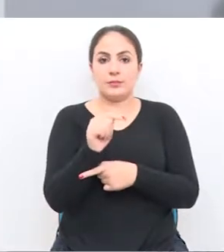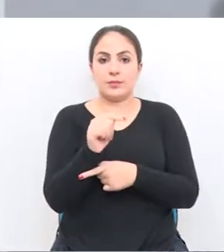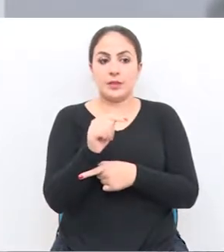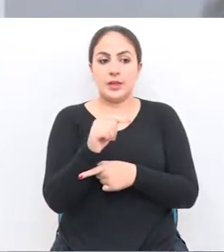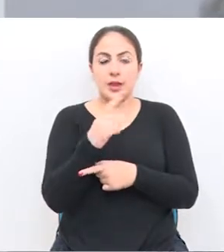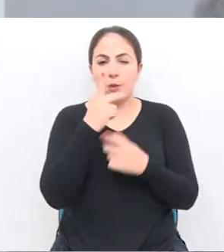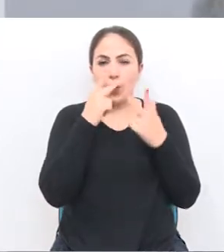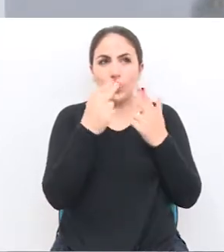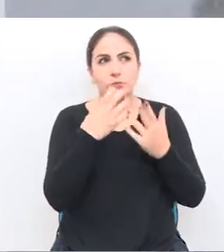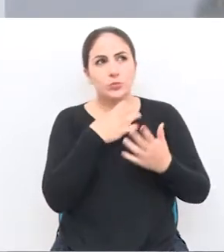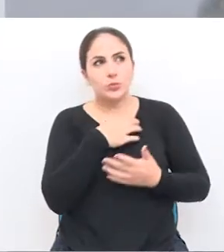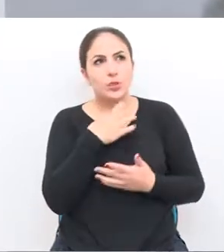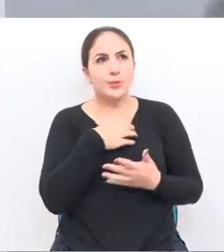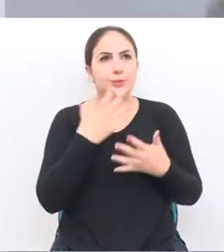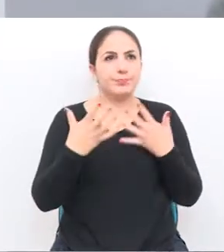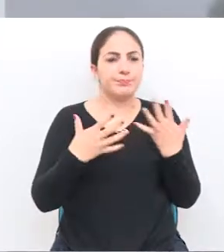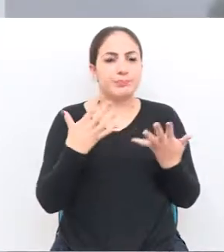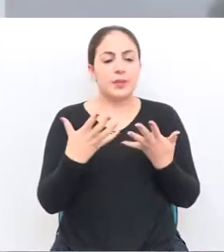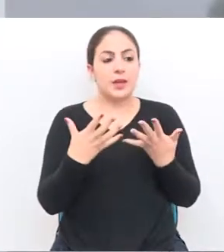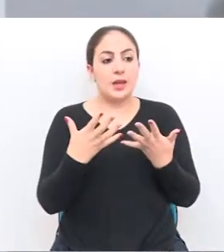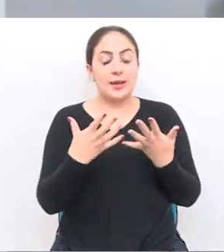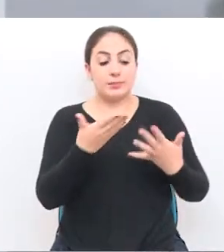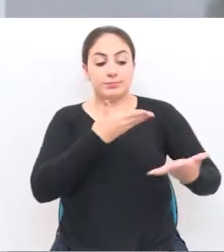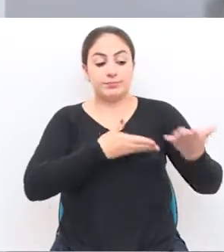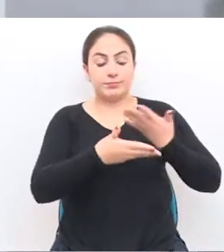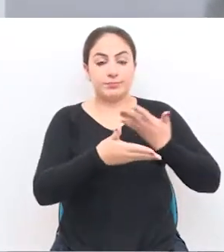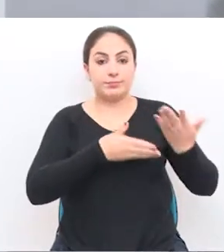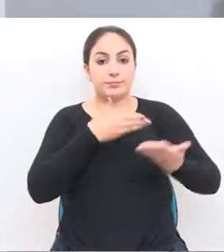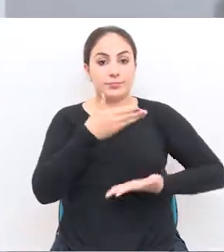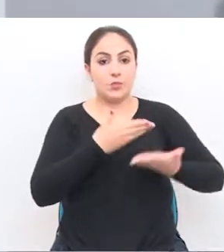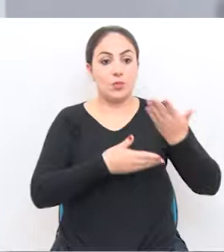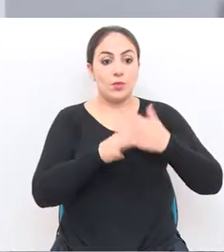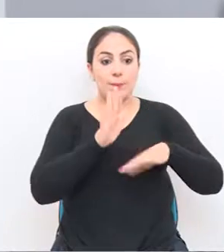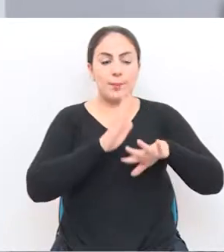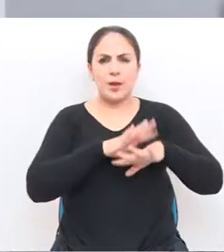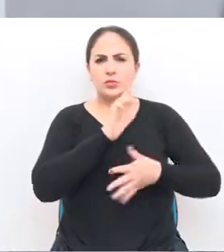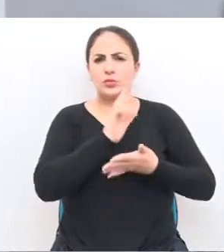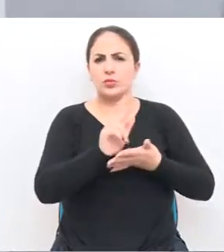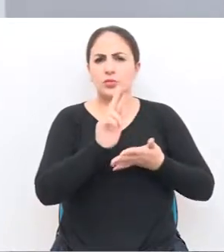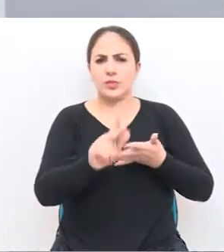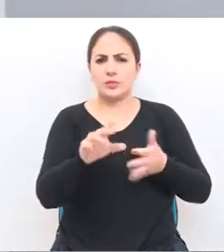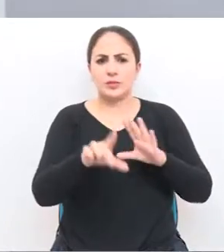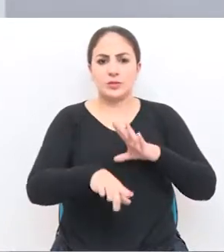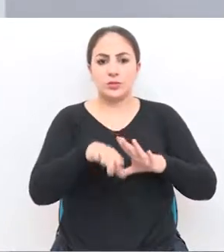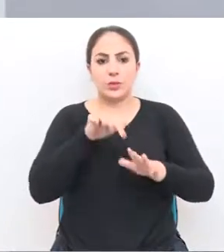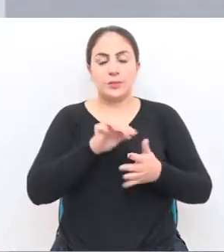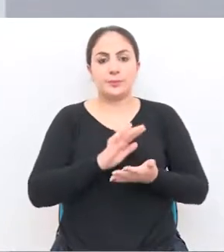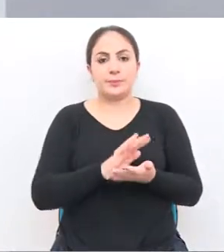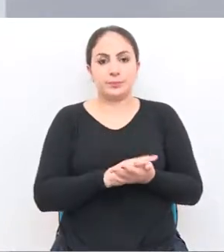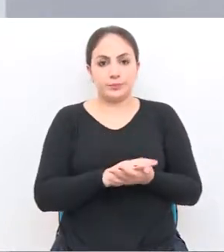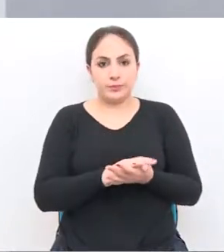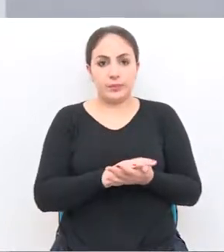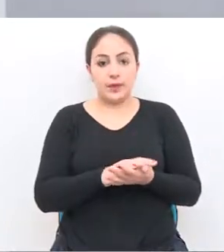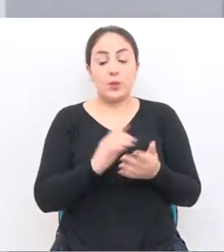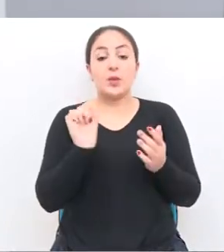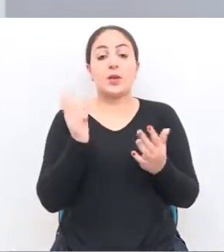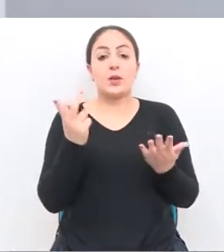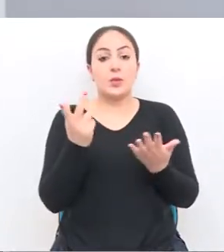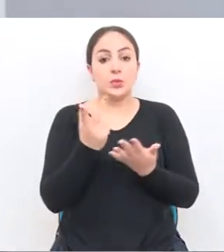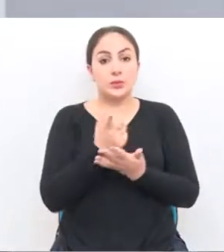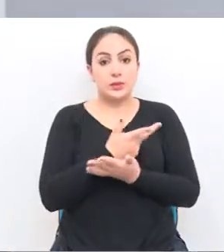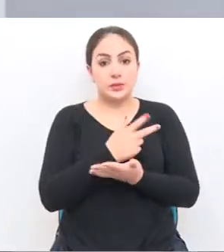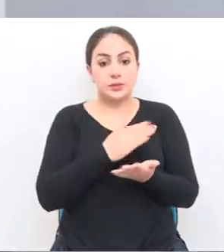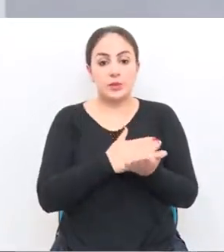de uma certa forma, envolver em várias decisões. Ela acaba